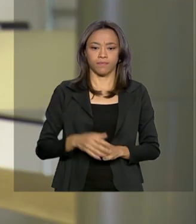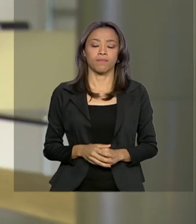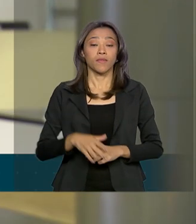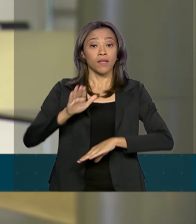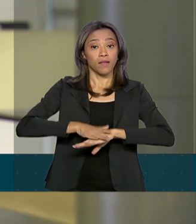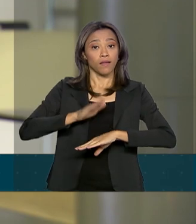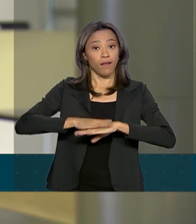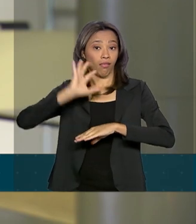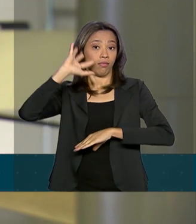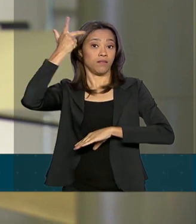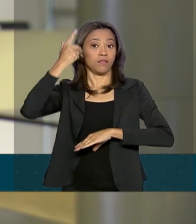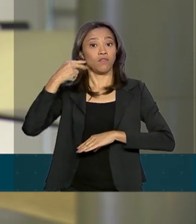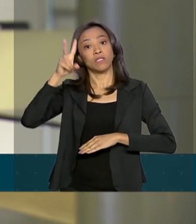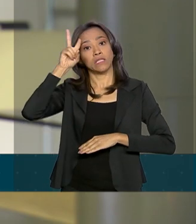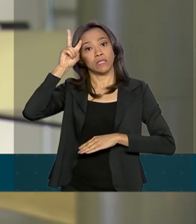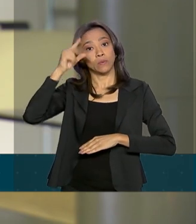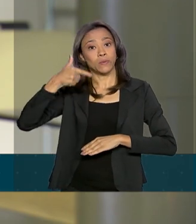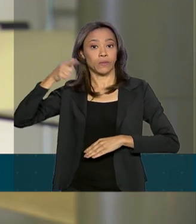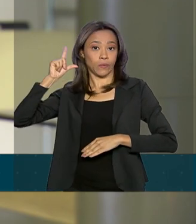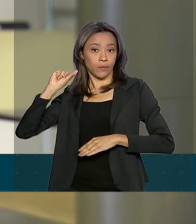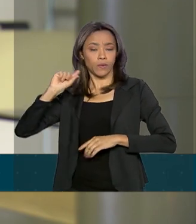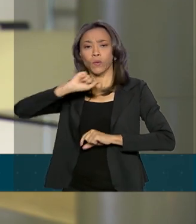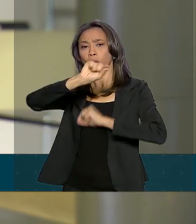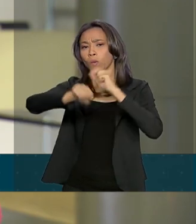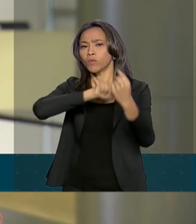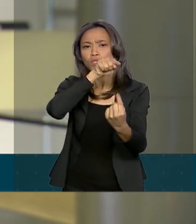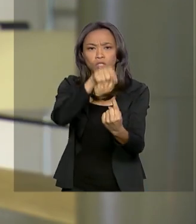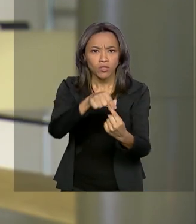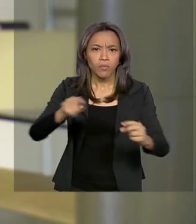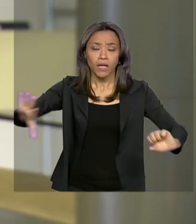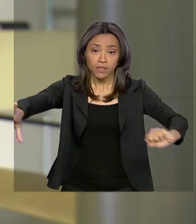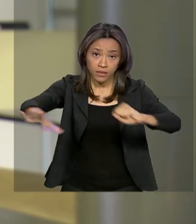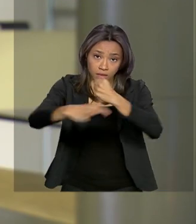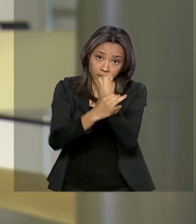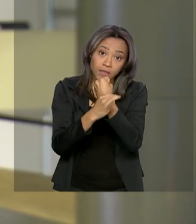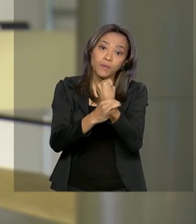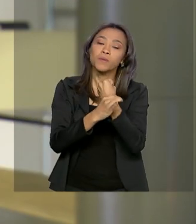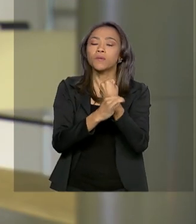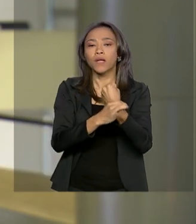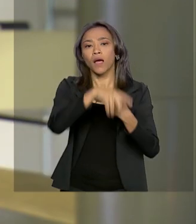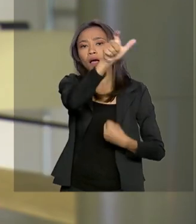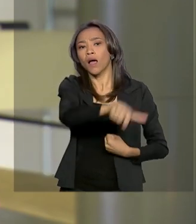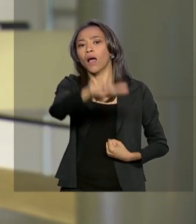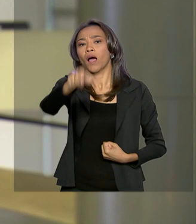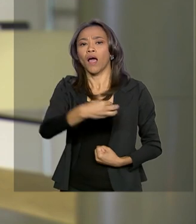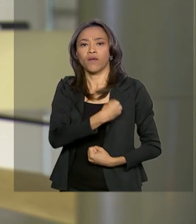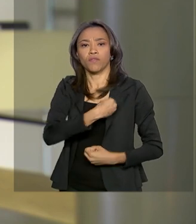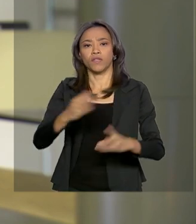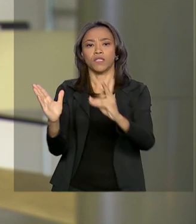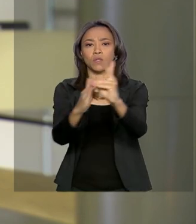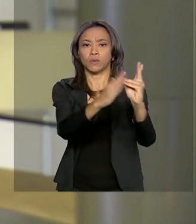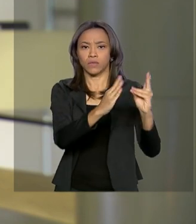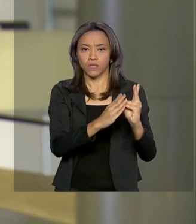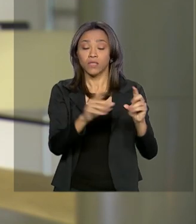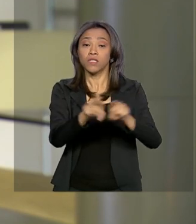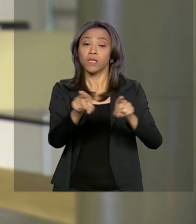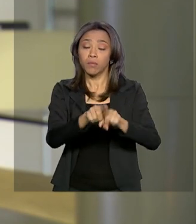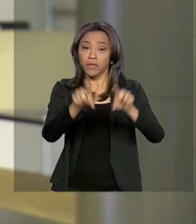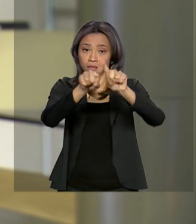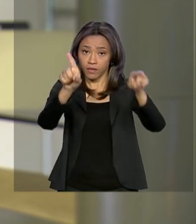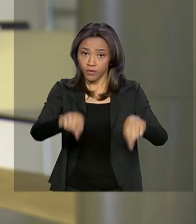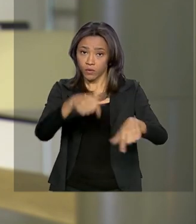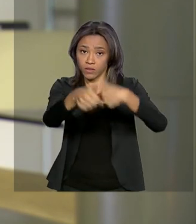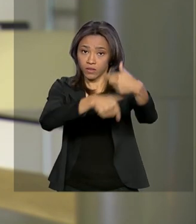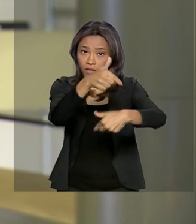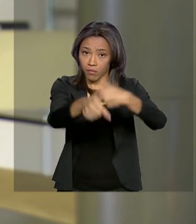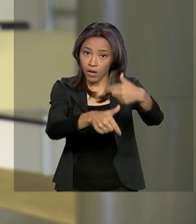tomada nesta segunda-feira para garantir a integridade física e moral dos indígenas, dos servidores da FUNAI e dos não